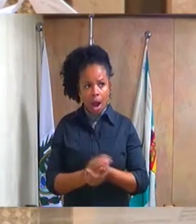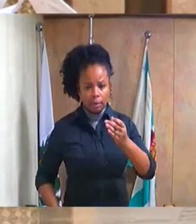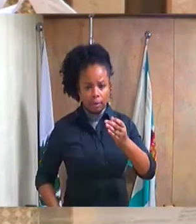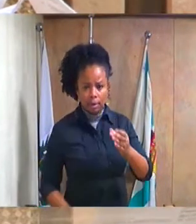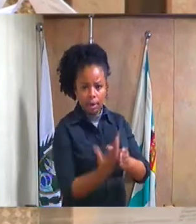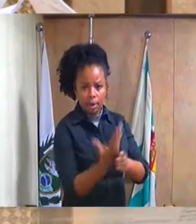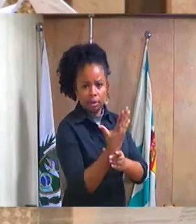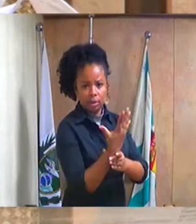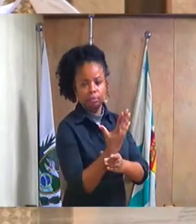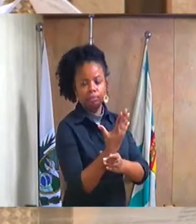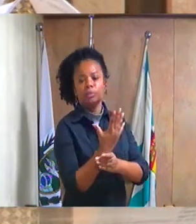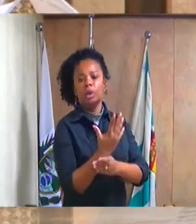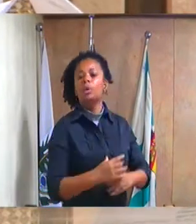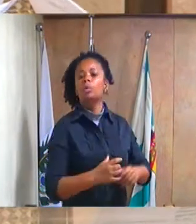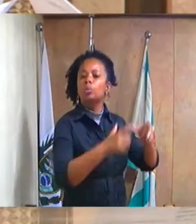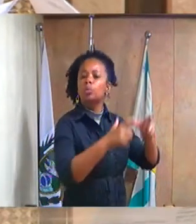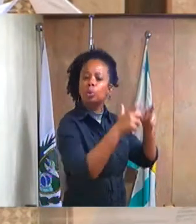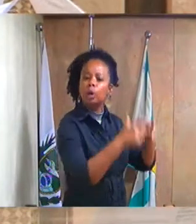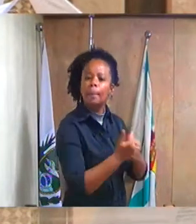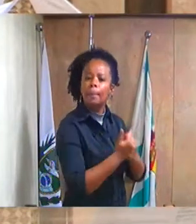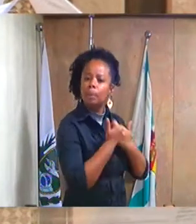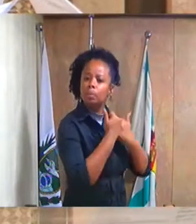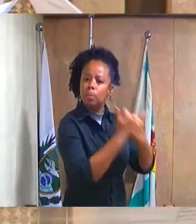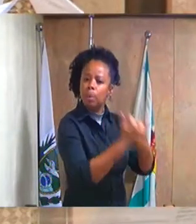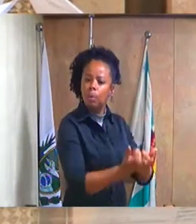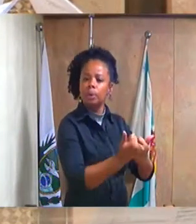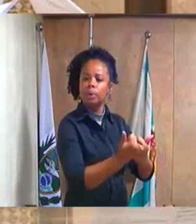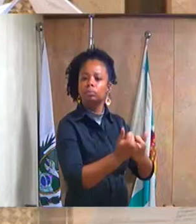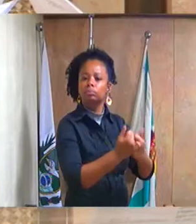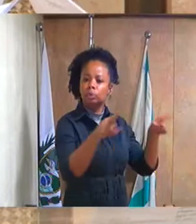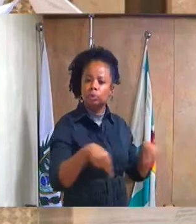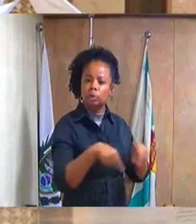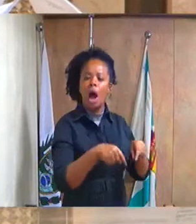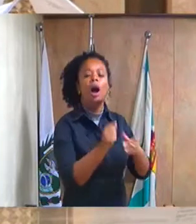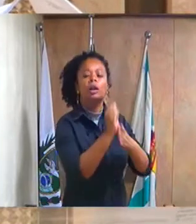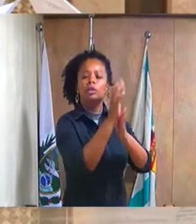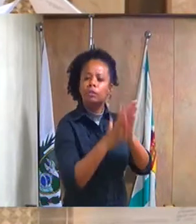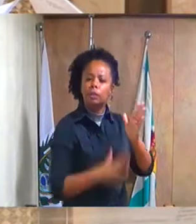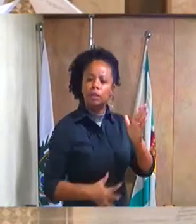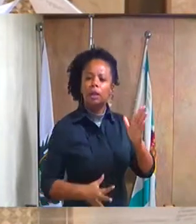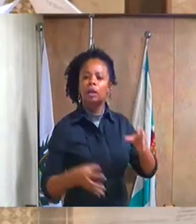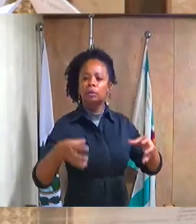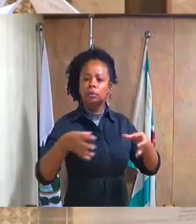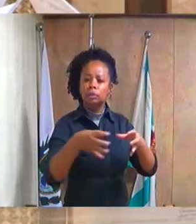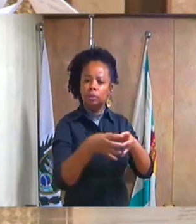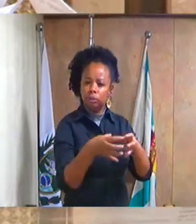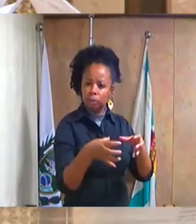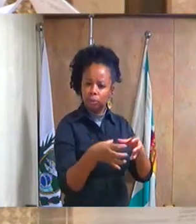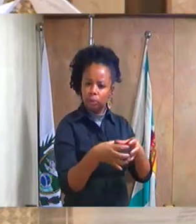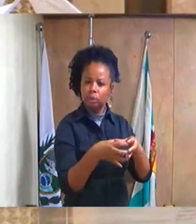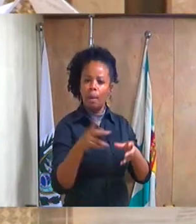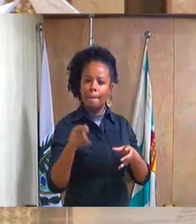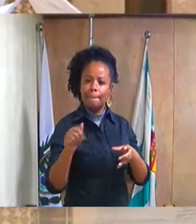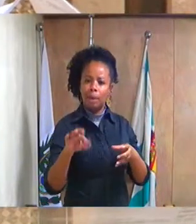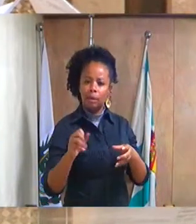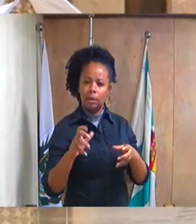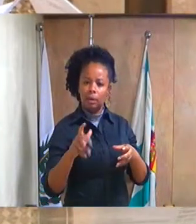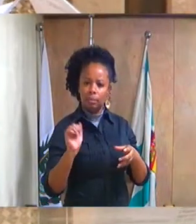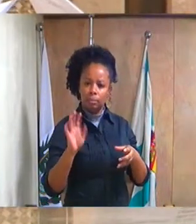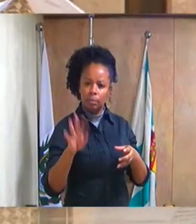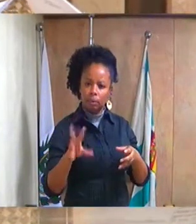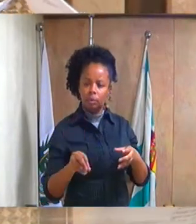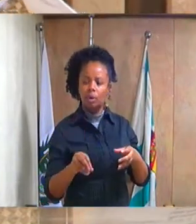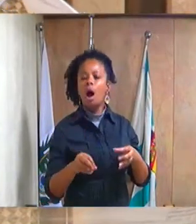escritórios de apoio à atividade parlamentar, sem ônus para a Câmara Municipal de